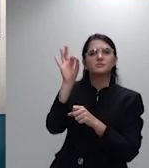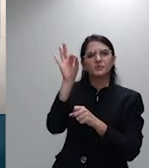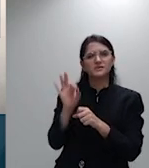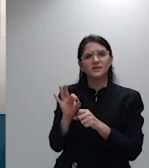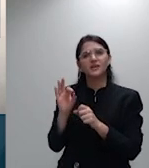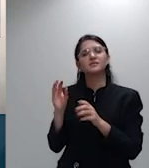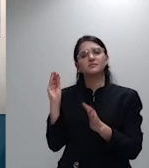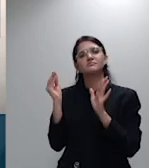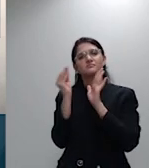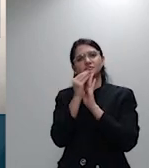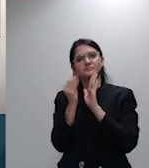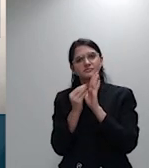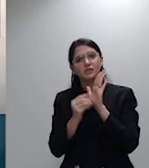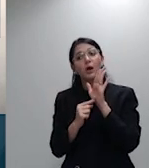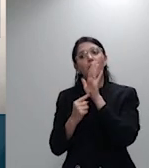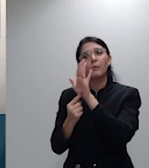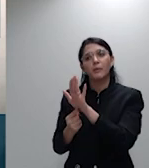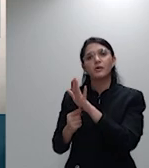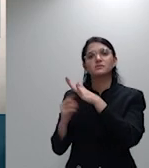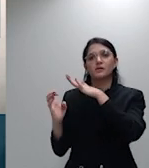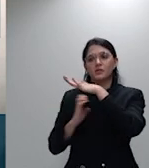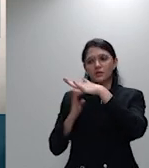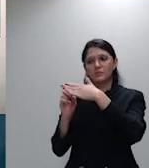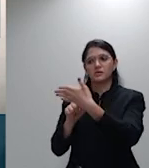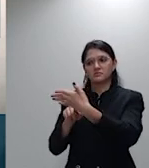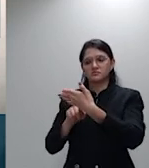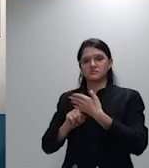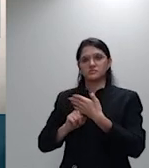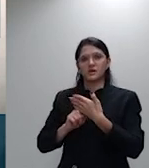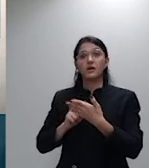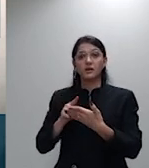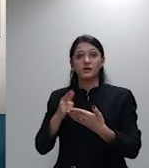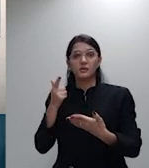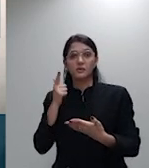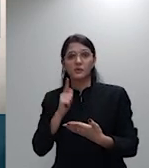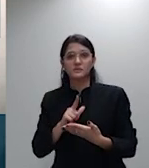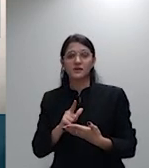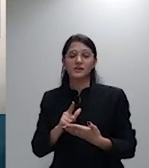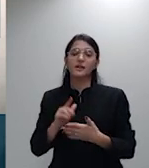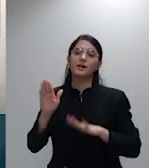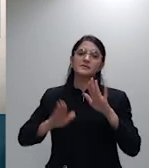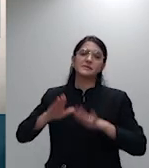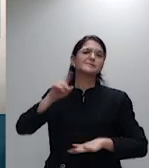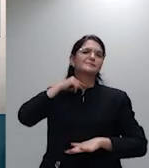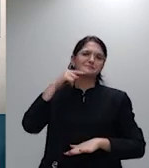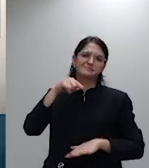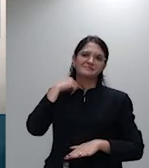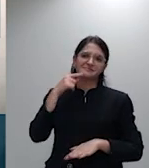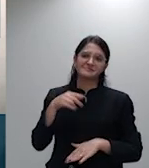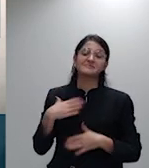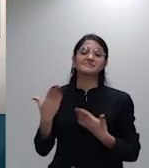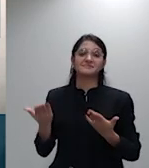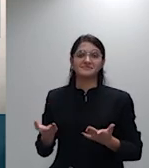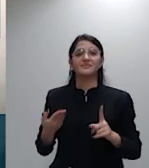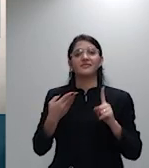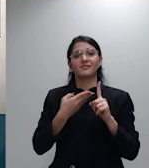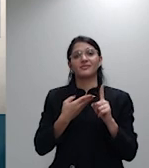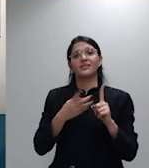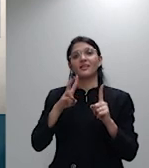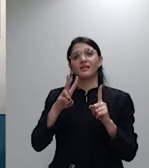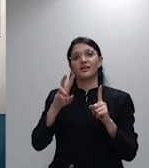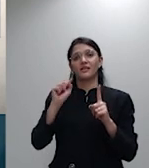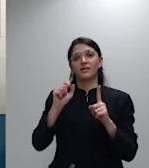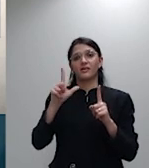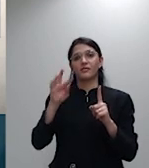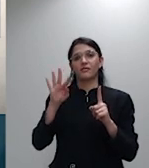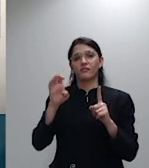instituição de saúde suplementar acho que nesse aspecto o doutor Walter Mour muito generoso para com a minha pessoa foi